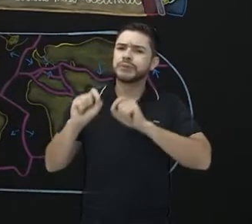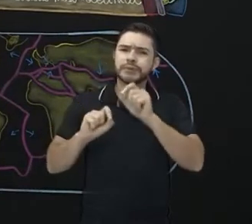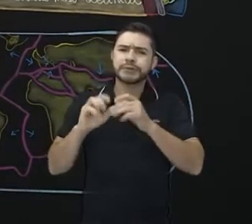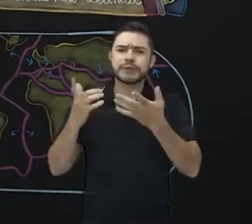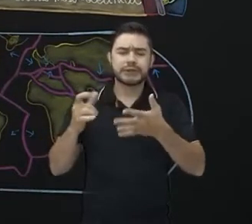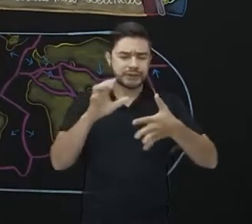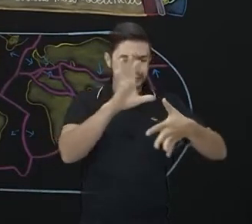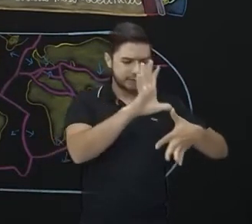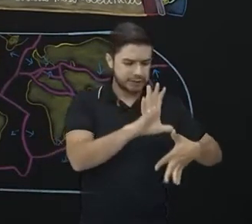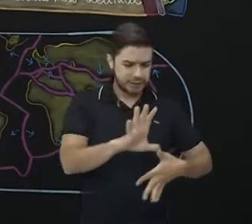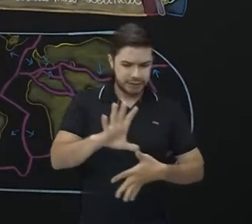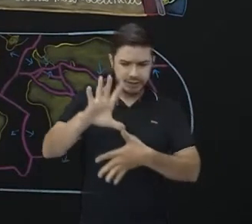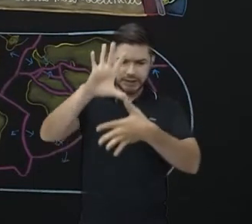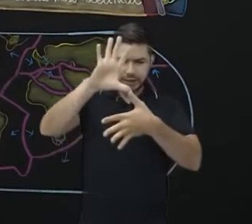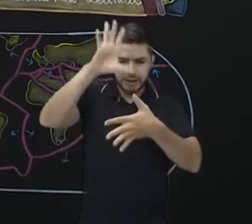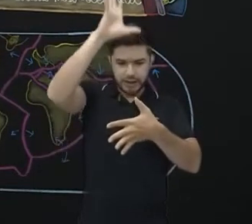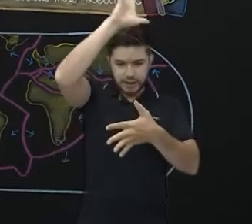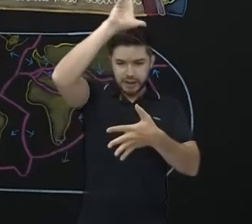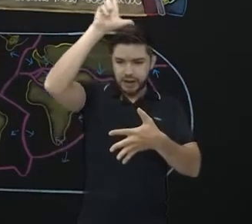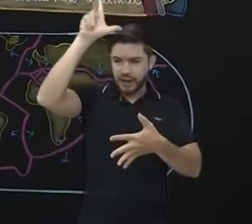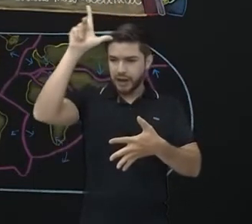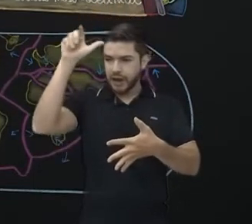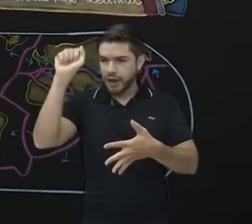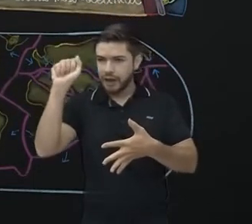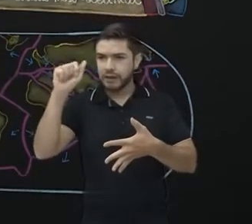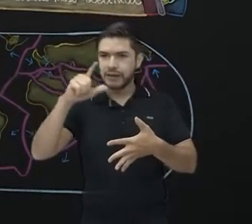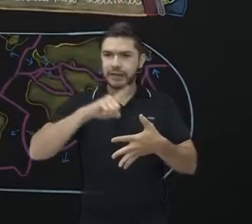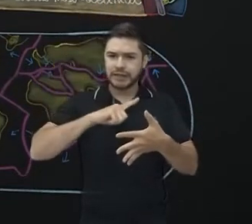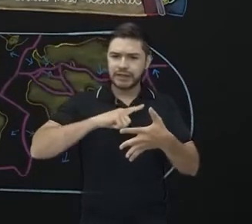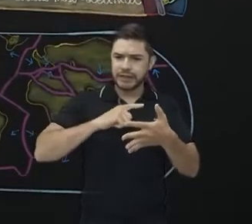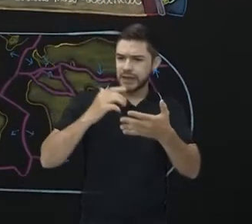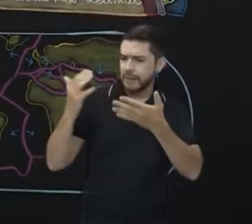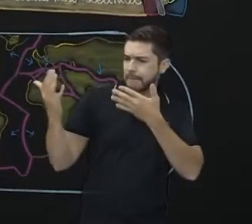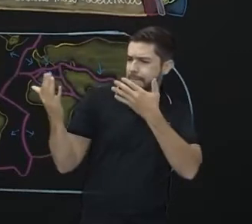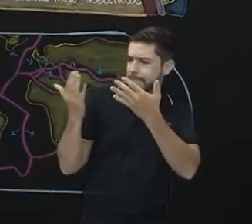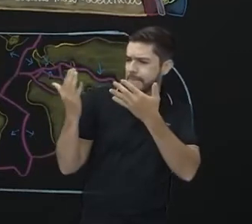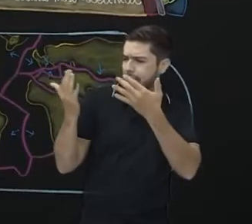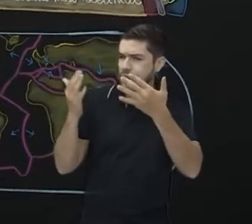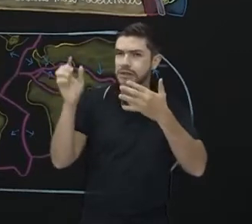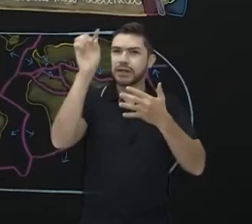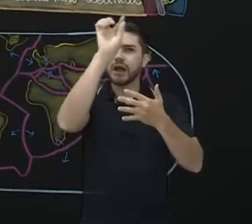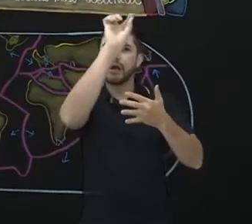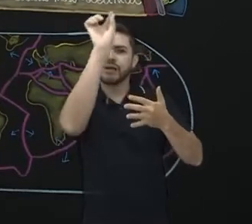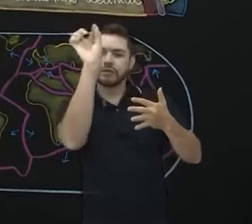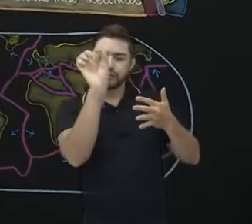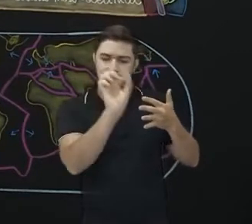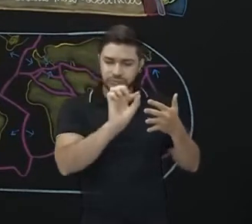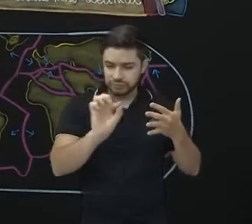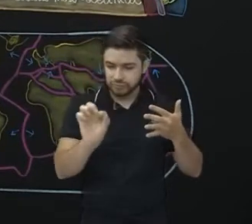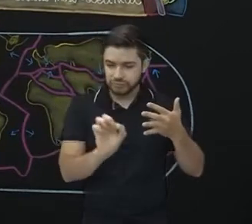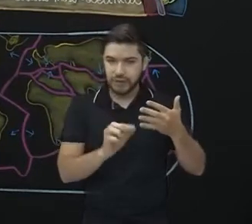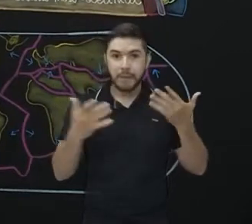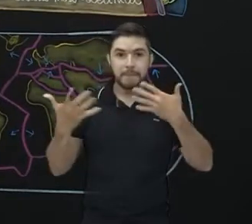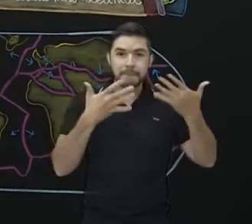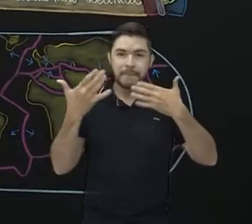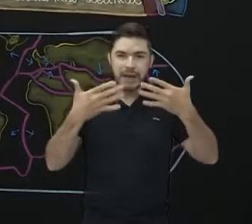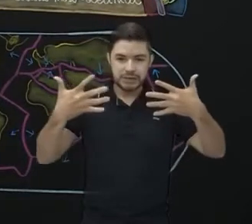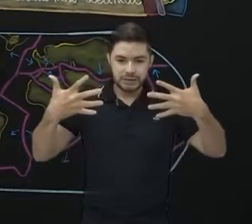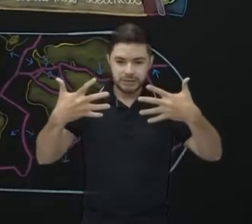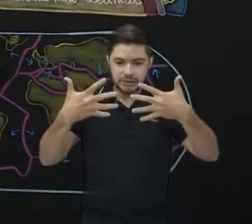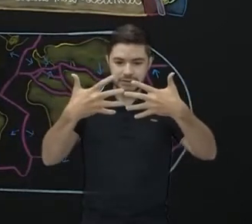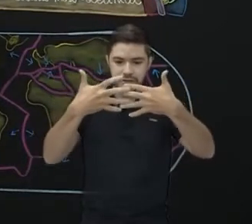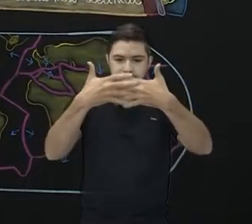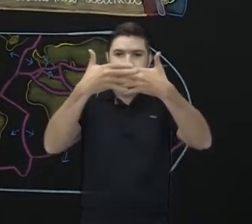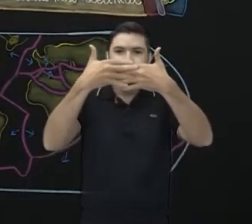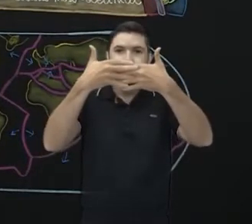América e a África tinham silhuetas no seu formato que se encaixavam. E ao